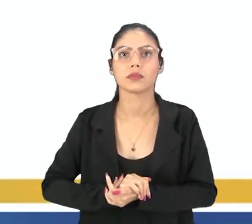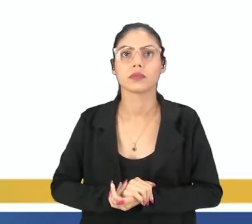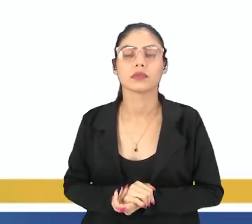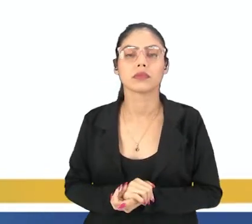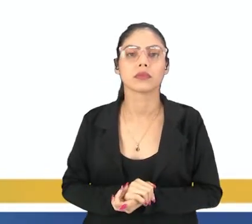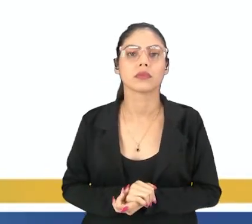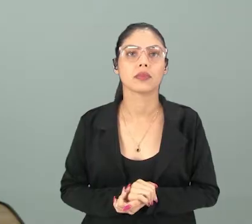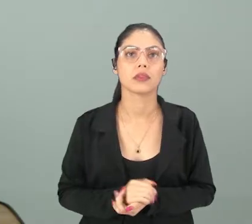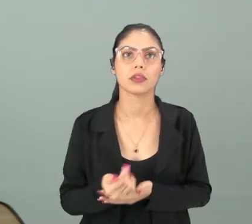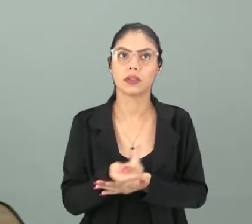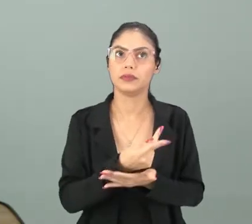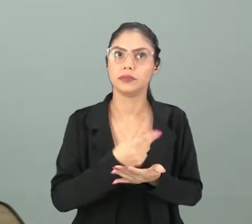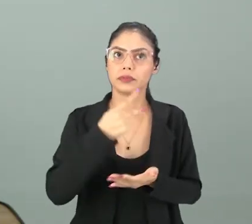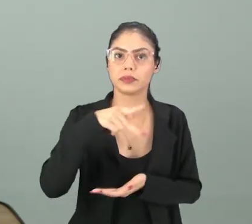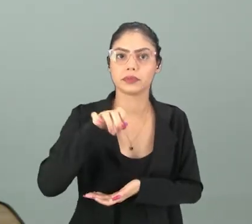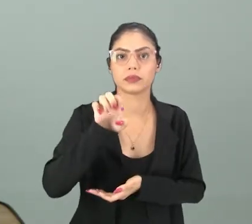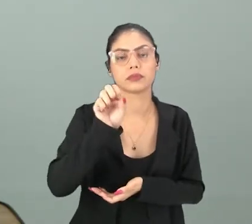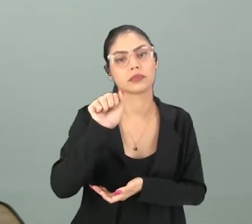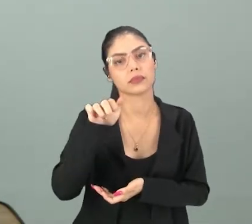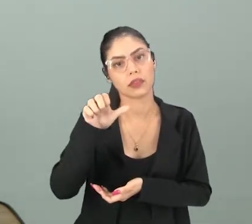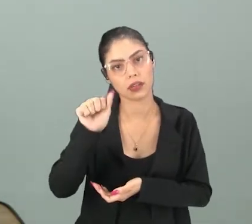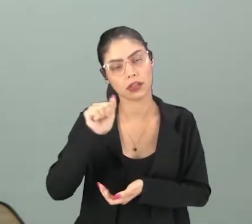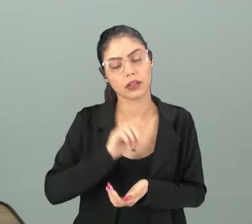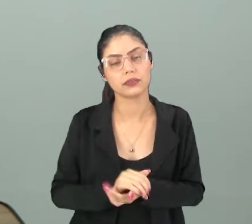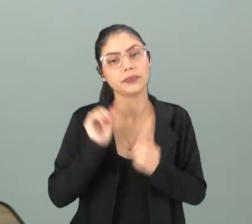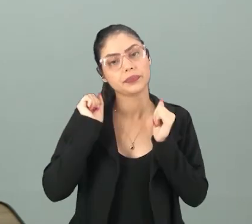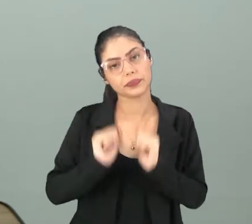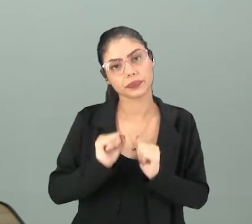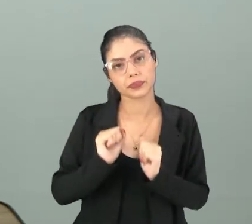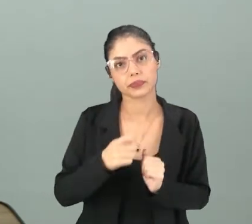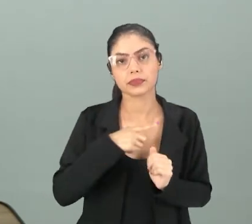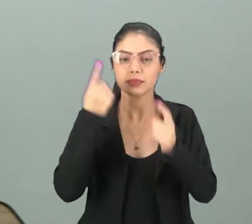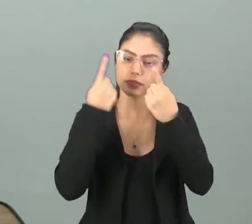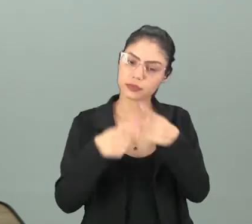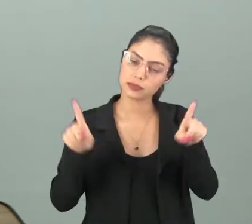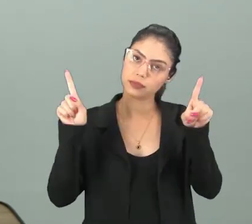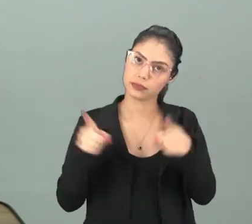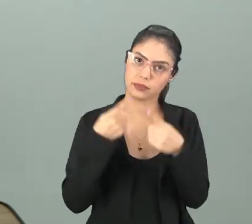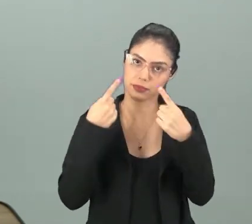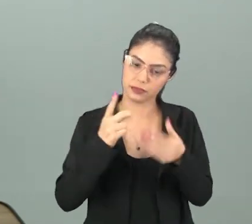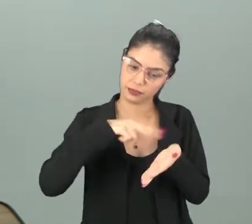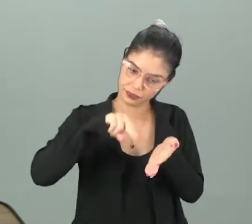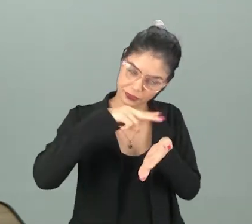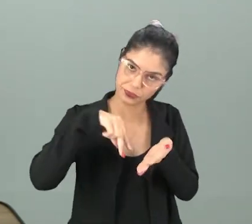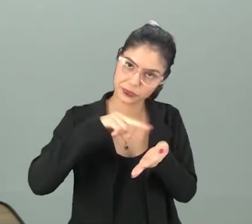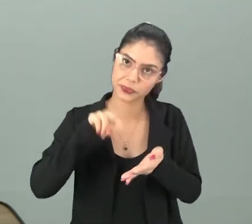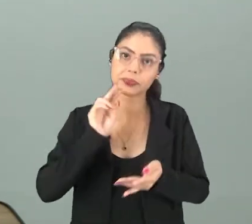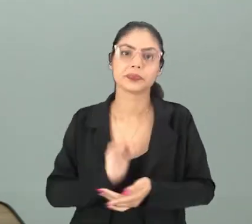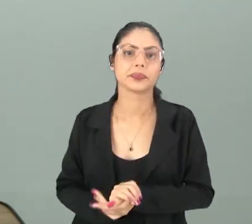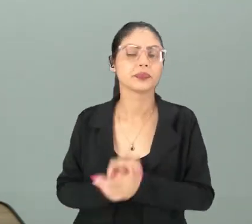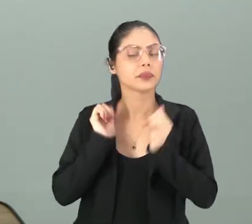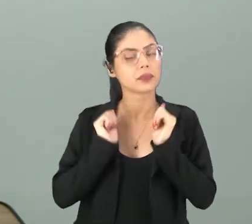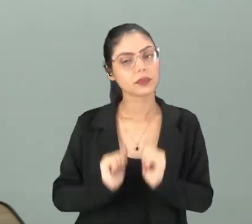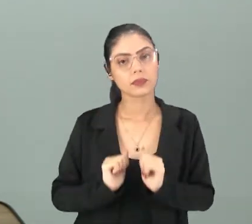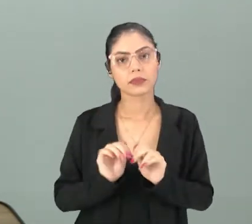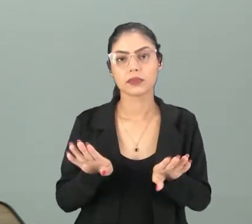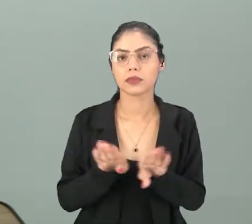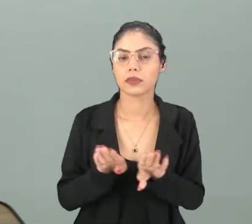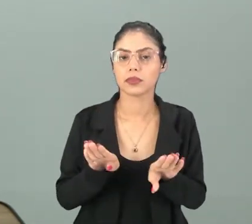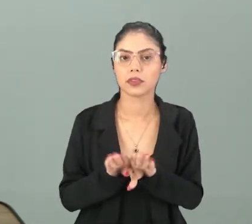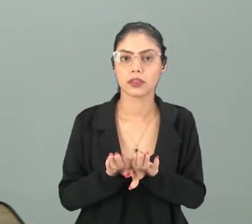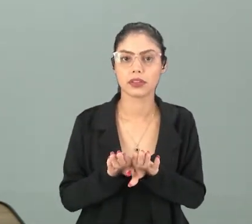compor E a poesia, professora? A poesia, ela pode estar na música, na dança Ela pode estar